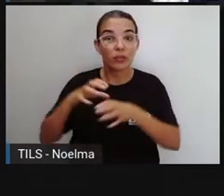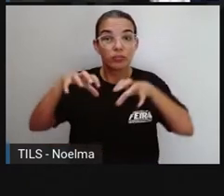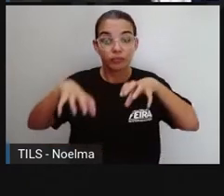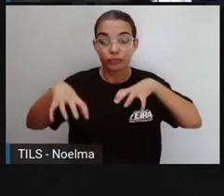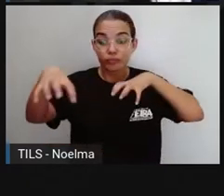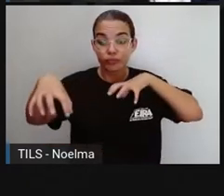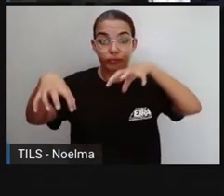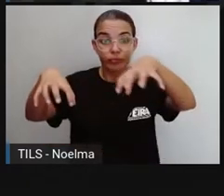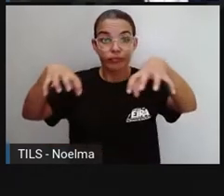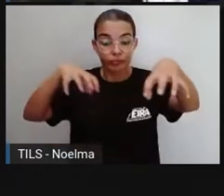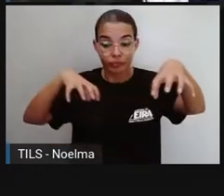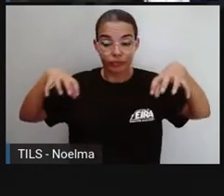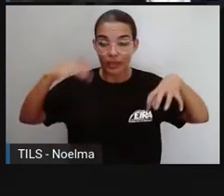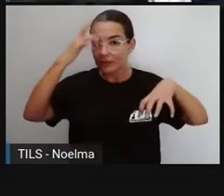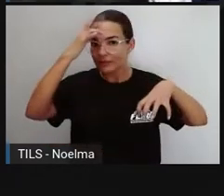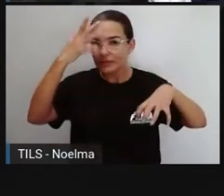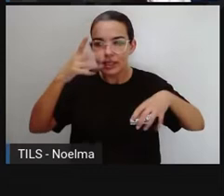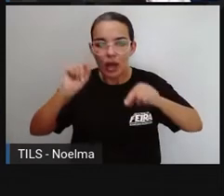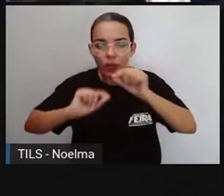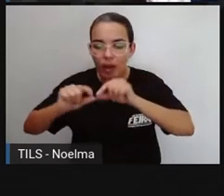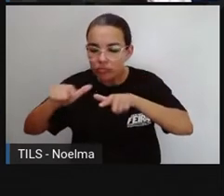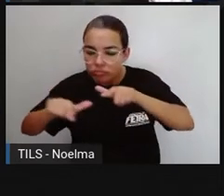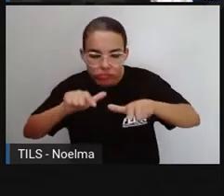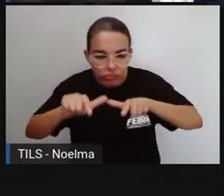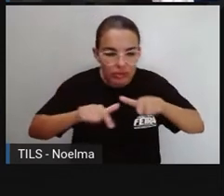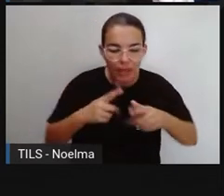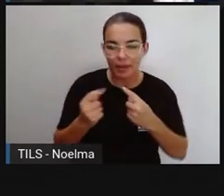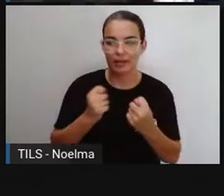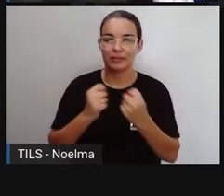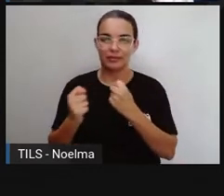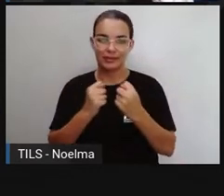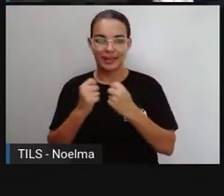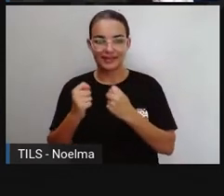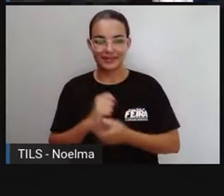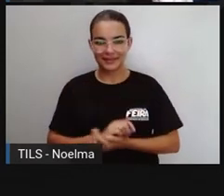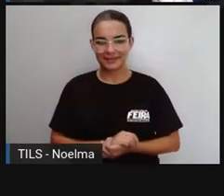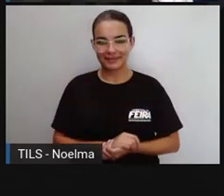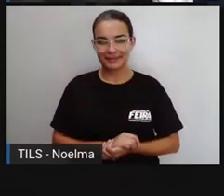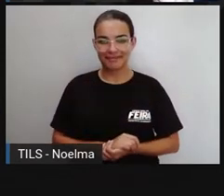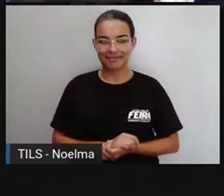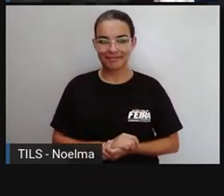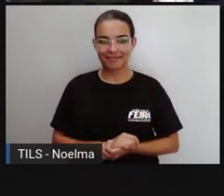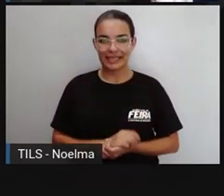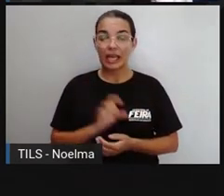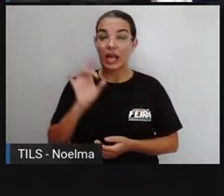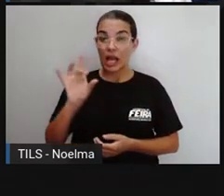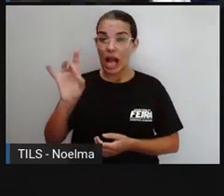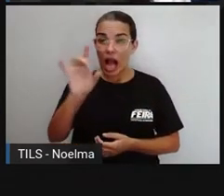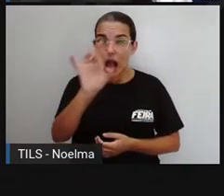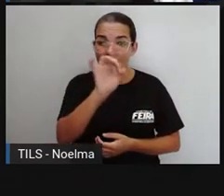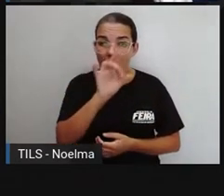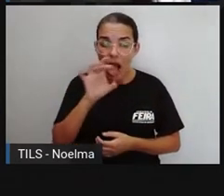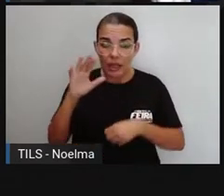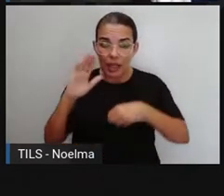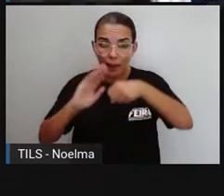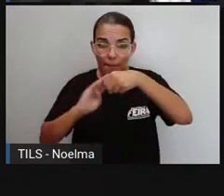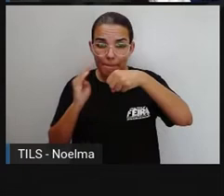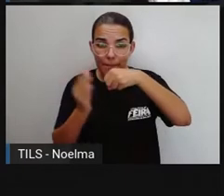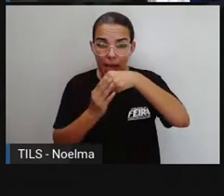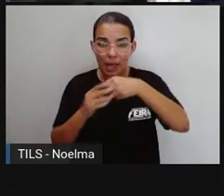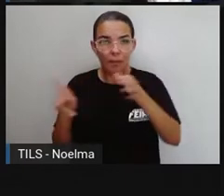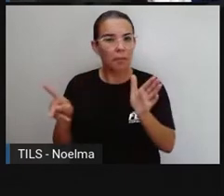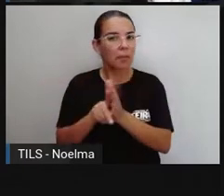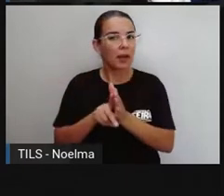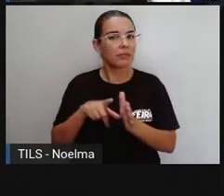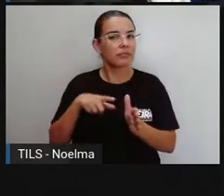que facilita esse trabalho administrativo. E aí cada bairro, ele possui